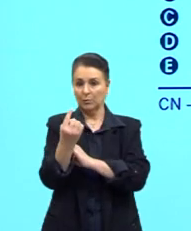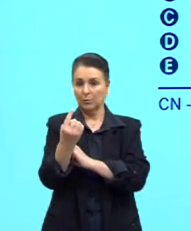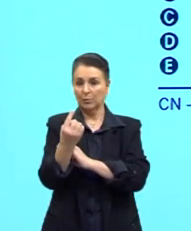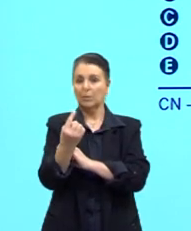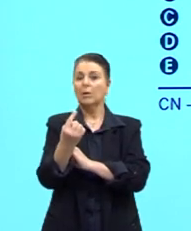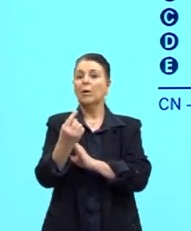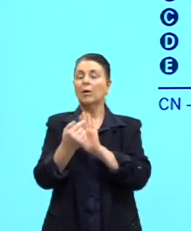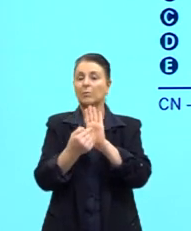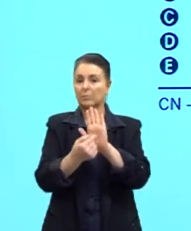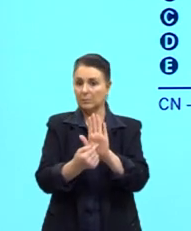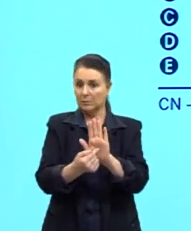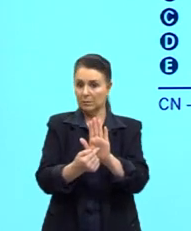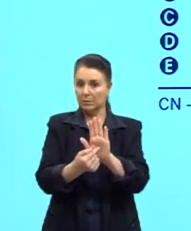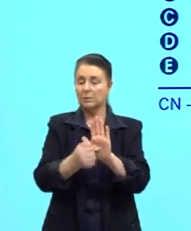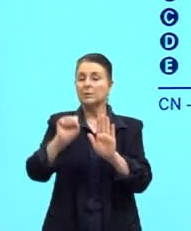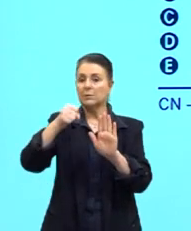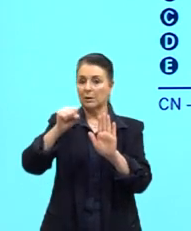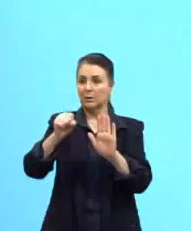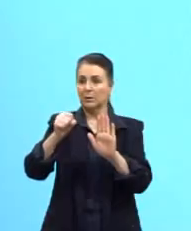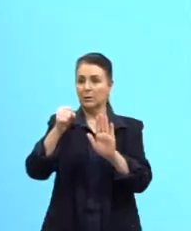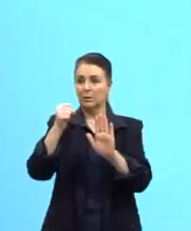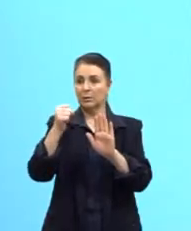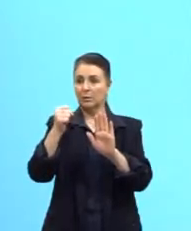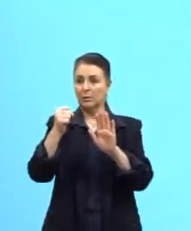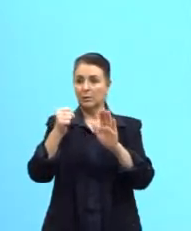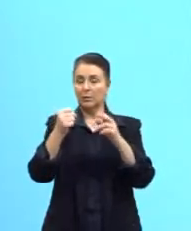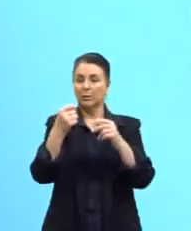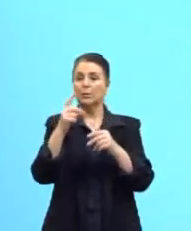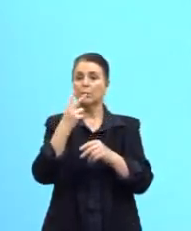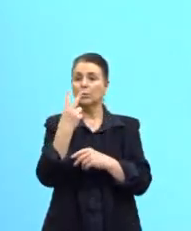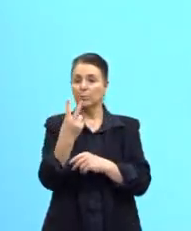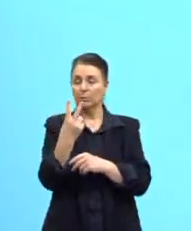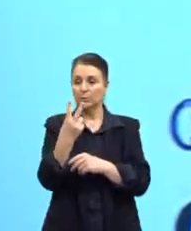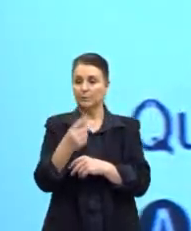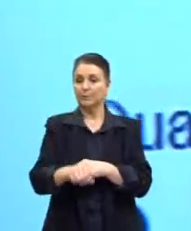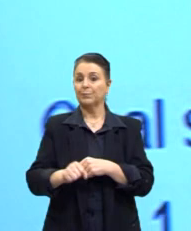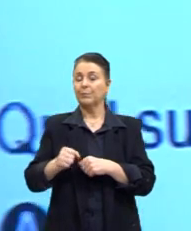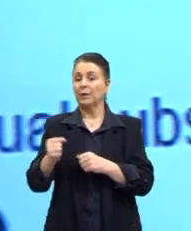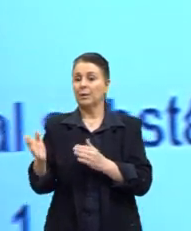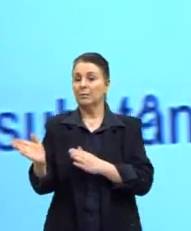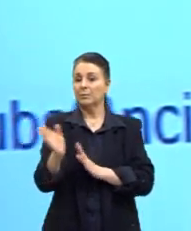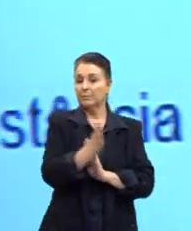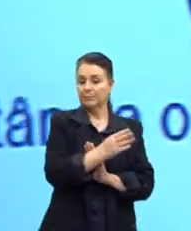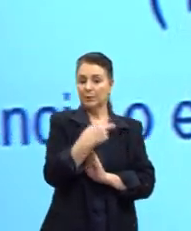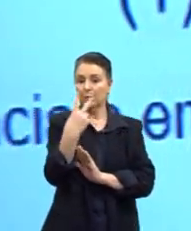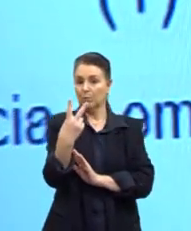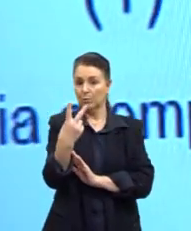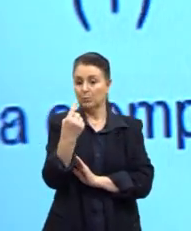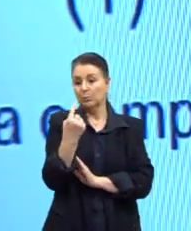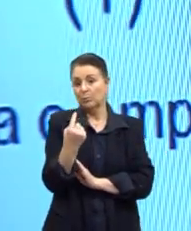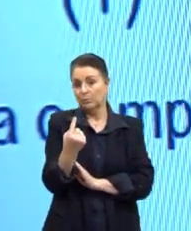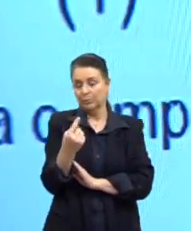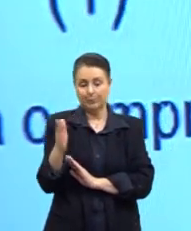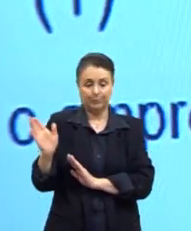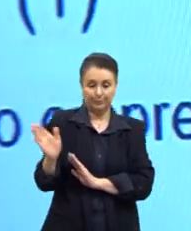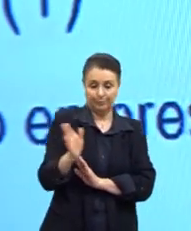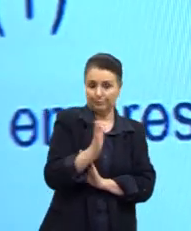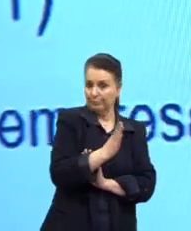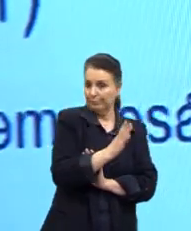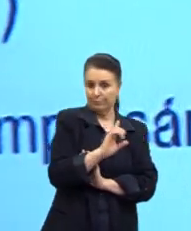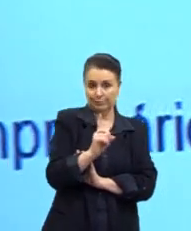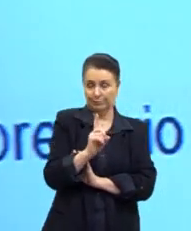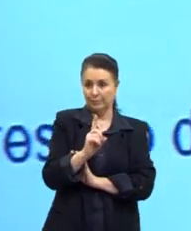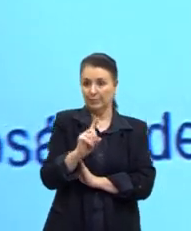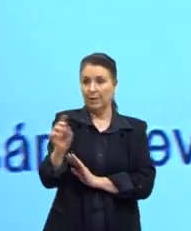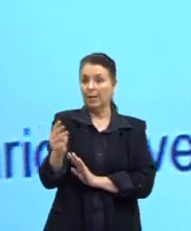poliissaturações? Sim, apresenta duas insaturações. A 2 só apresenta 1, já descarta 2. Não é.